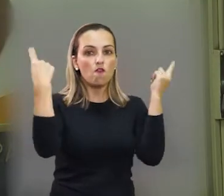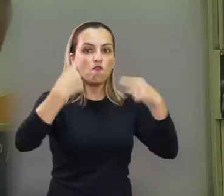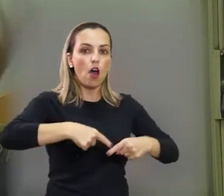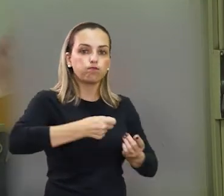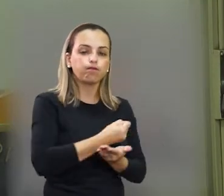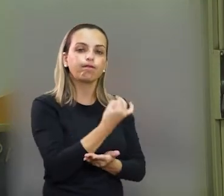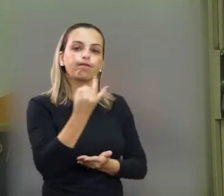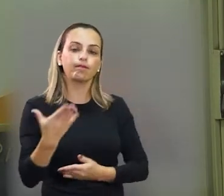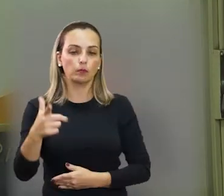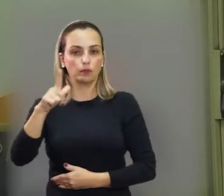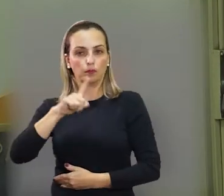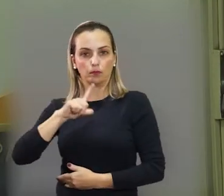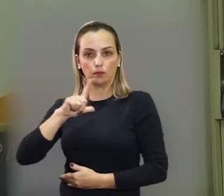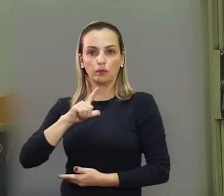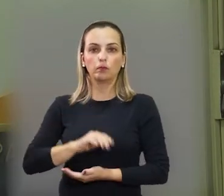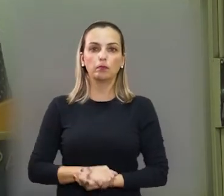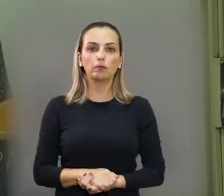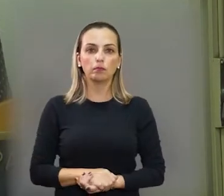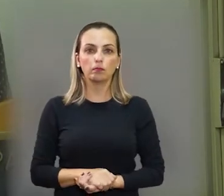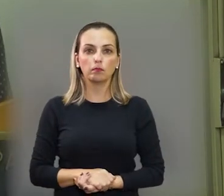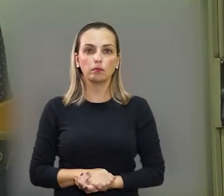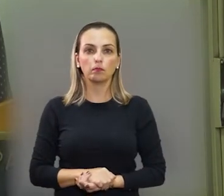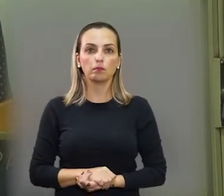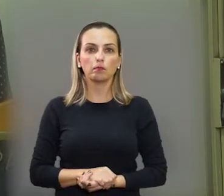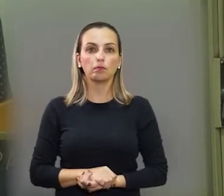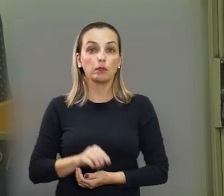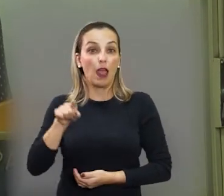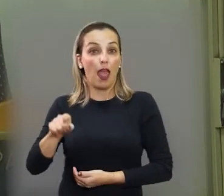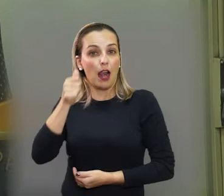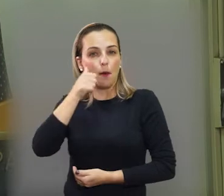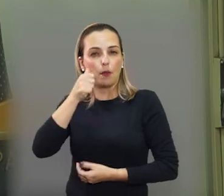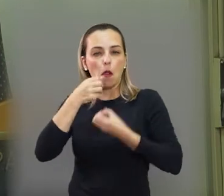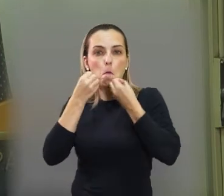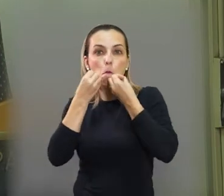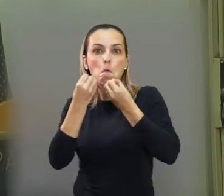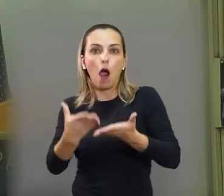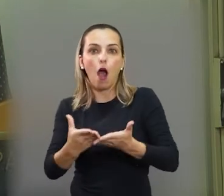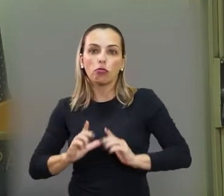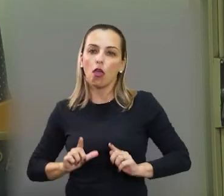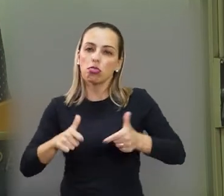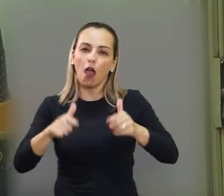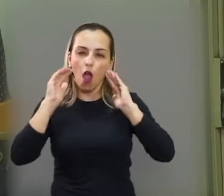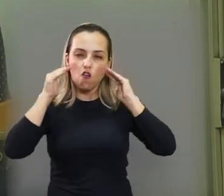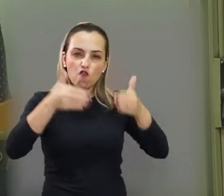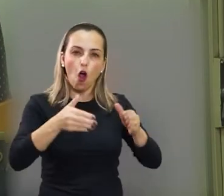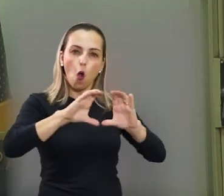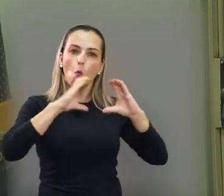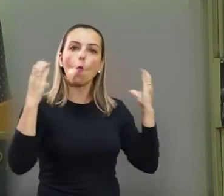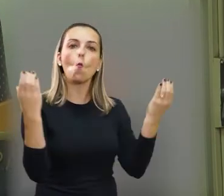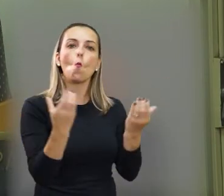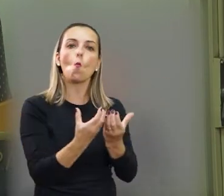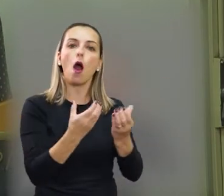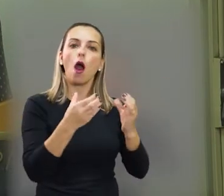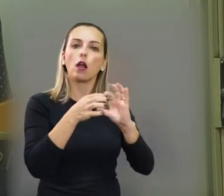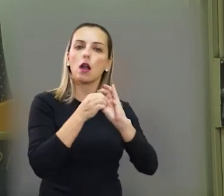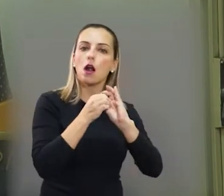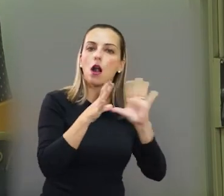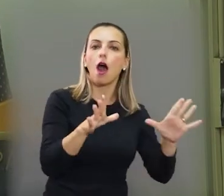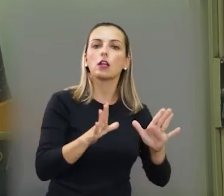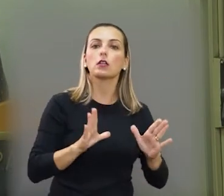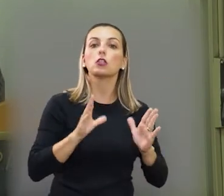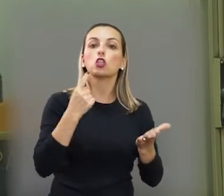mulheres em todos os enfrentamentos que nós temos. Uma mulher de coração generoso, de pensamento no coletivo, de